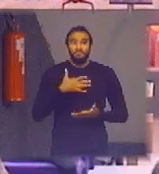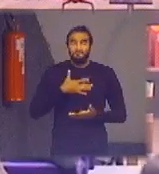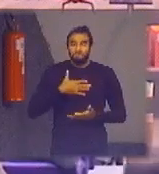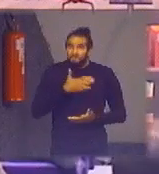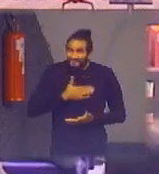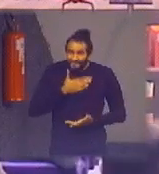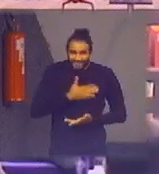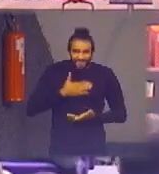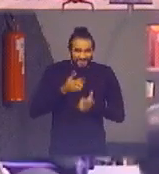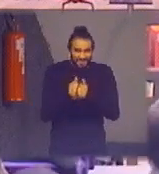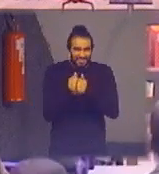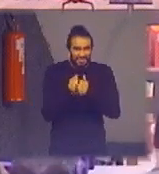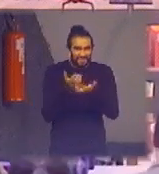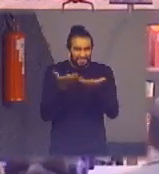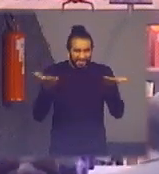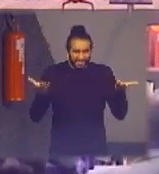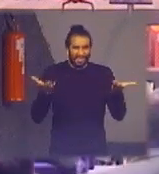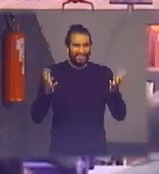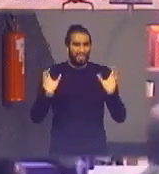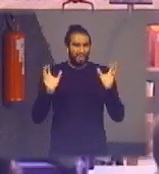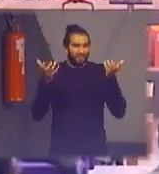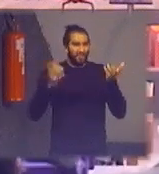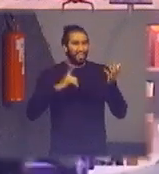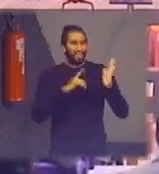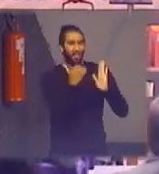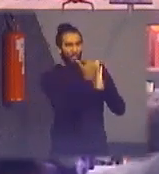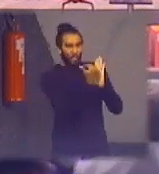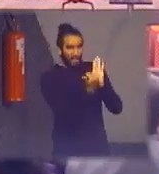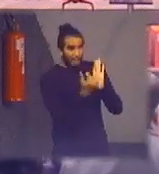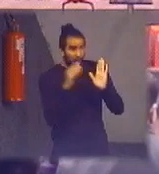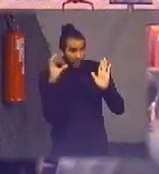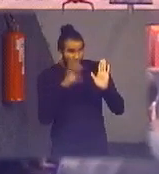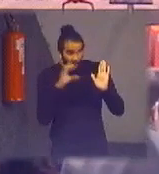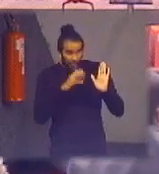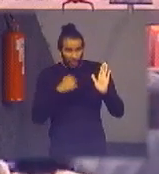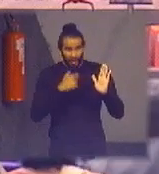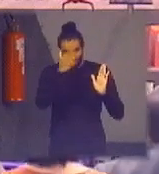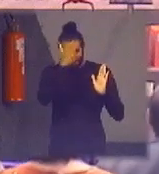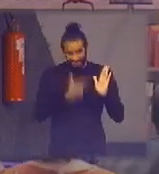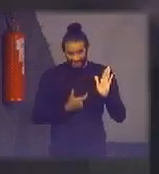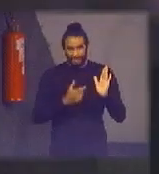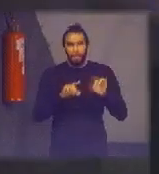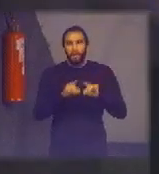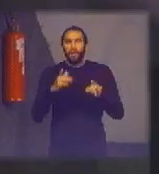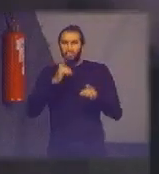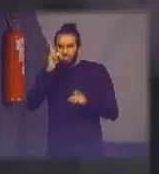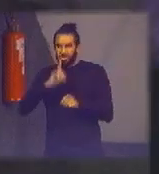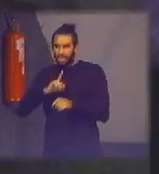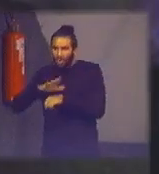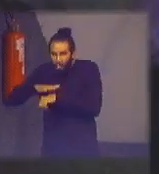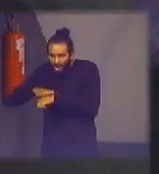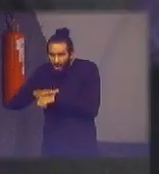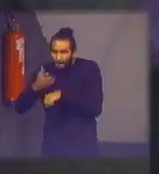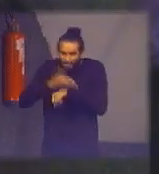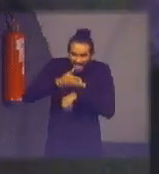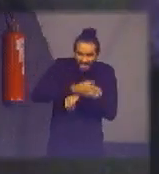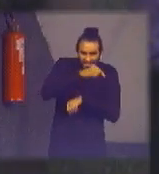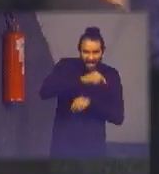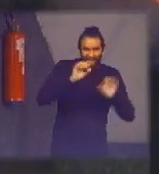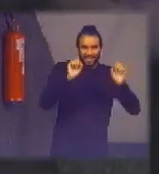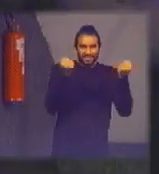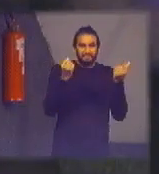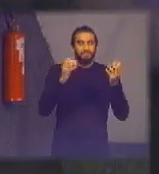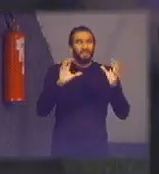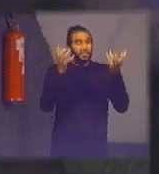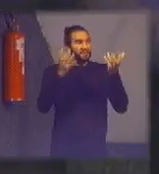estar aqui é uma agenda muito corrida, infelizmente, que eu tenho então conseguir um tempinho para estar aqui para mim é motivo